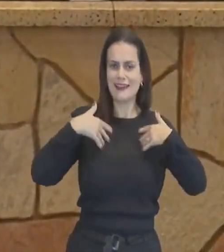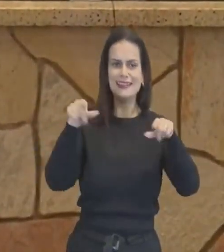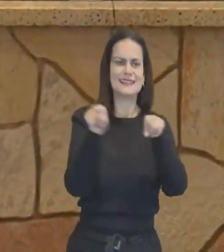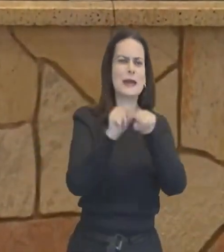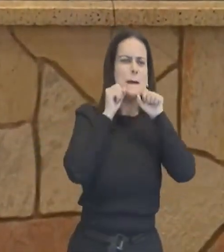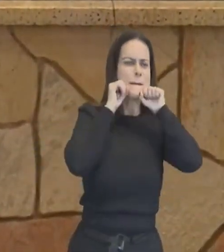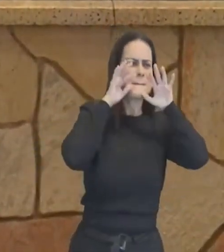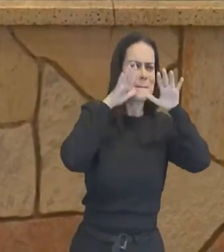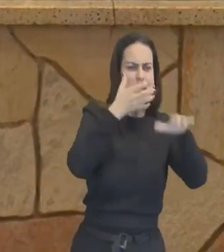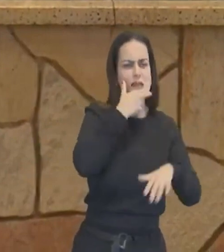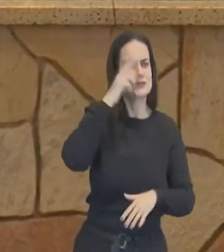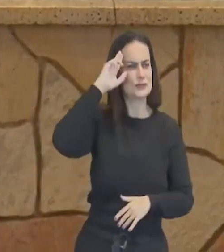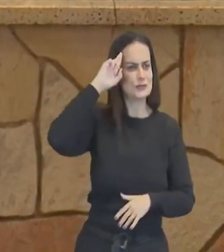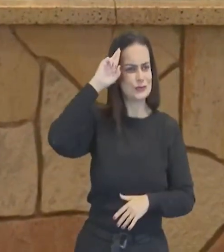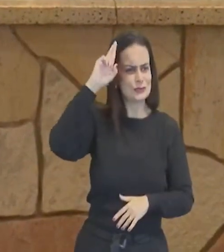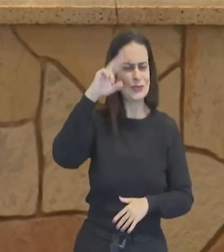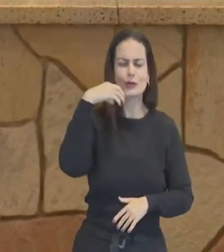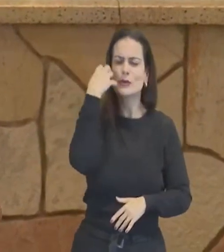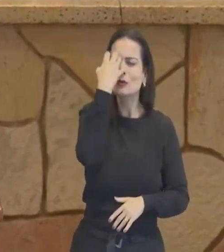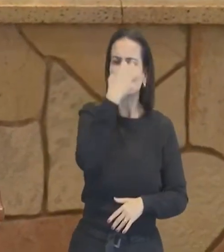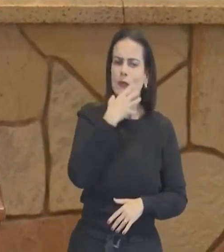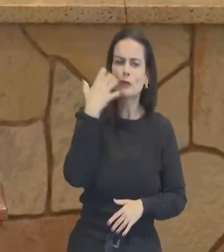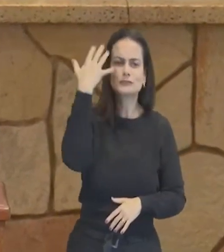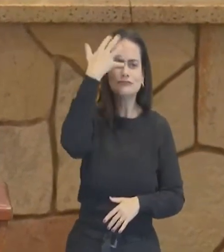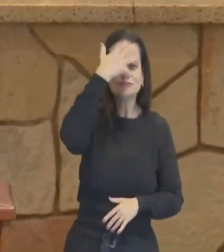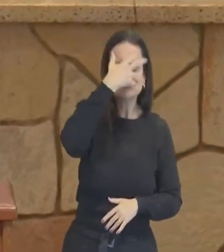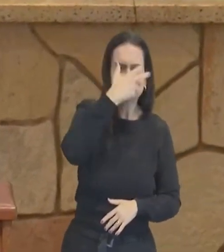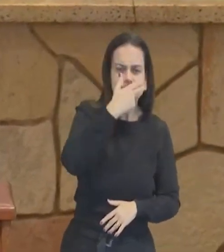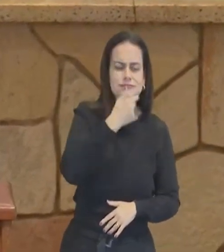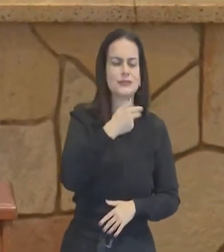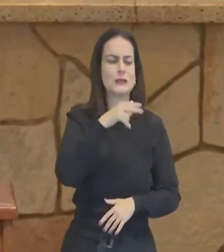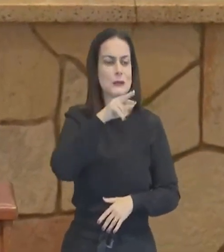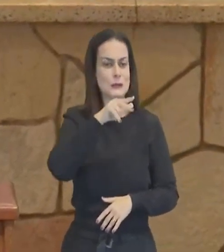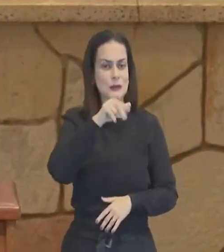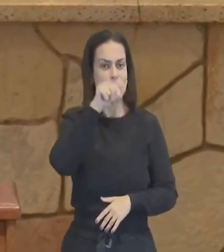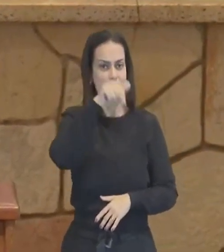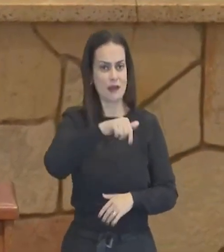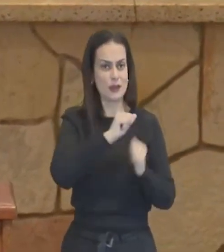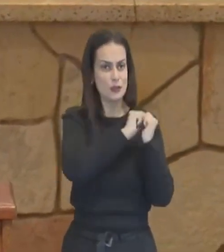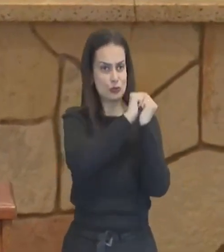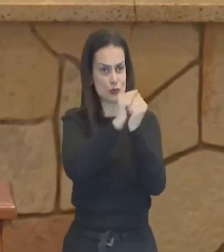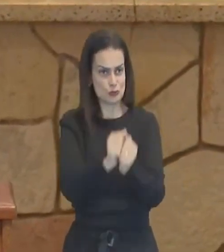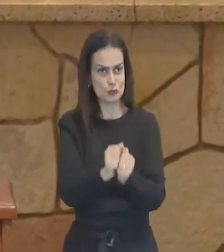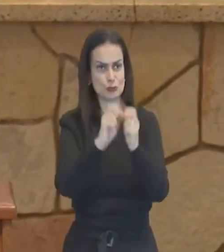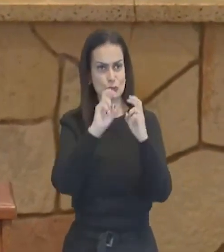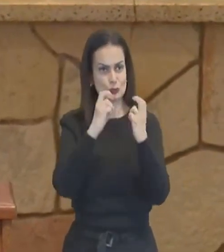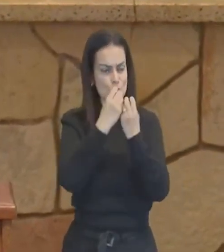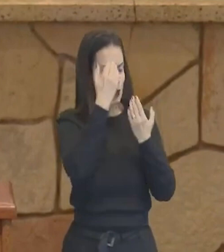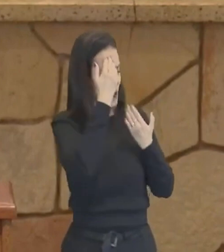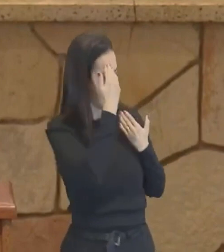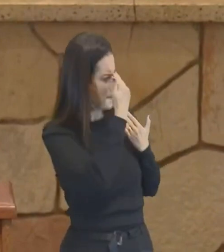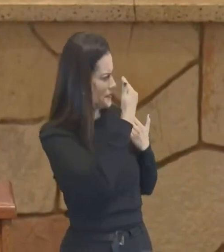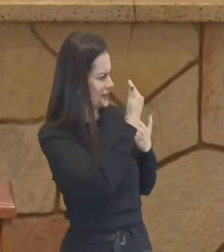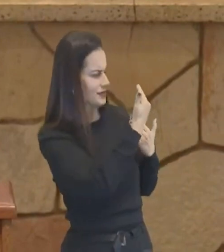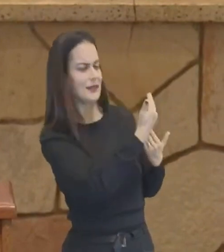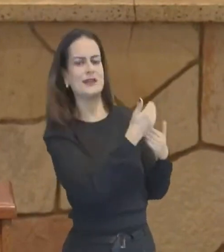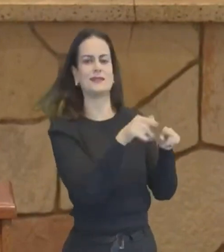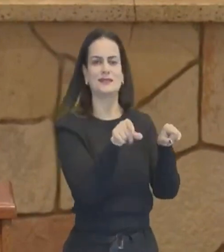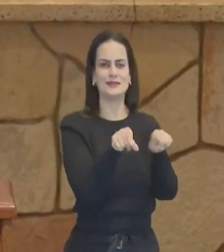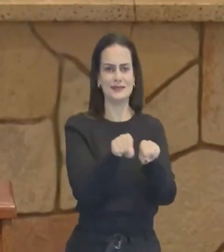bênção do Senhor através das canções dos irmãos aqui conosco, nosso muito obrigado também